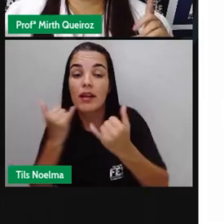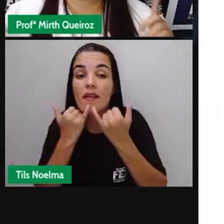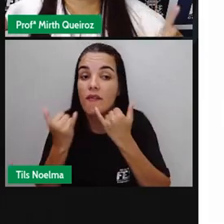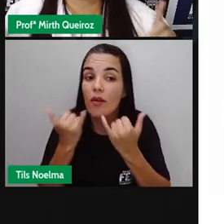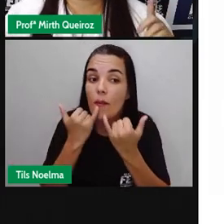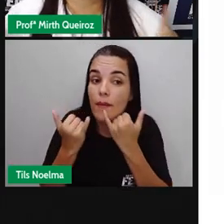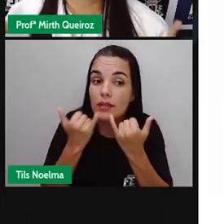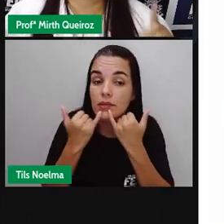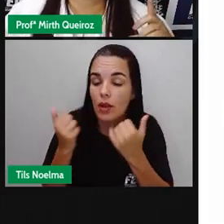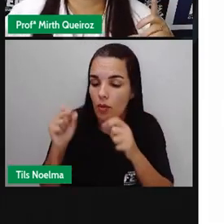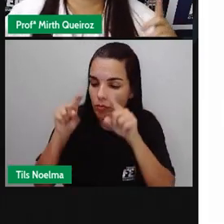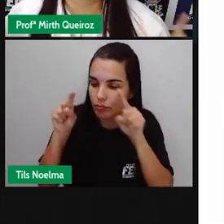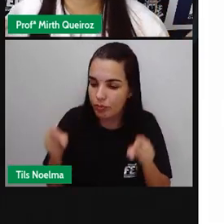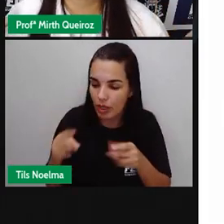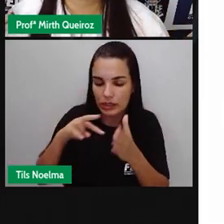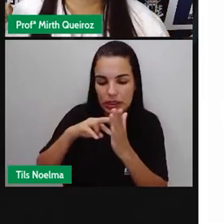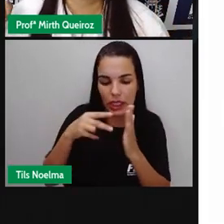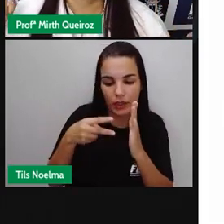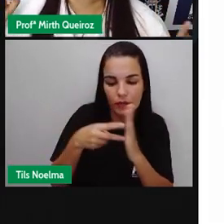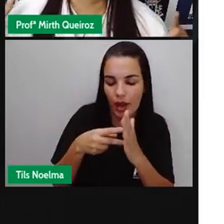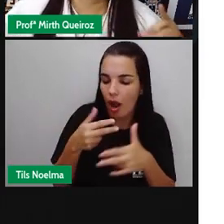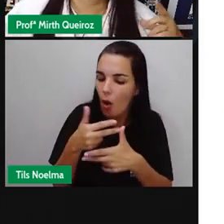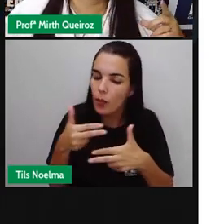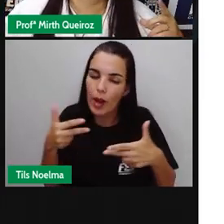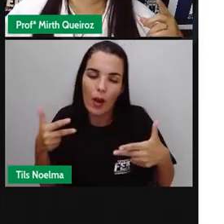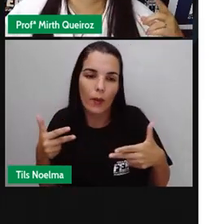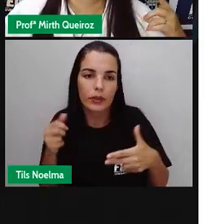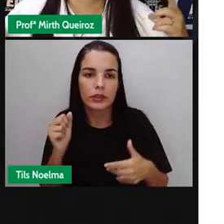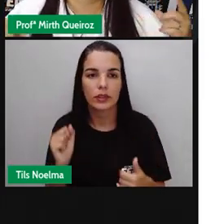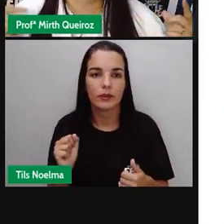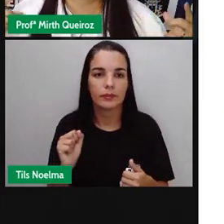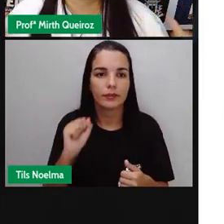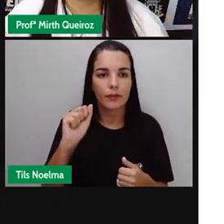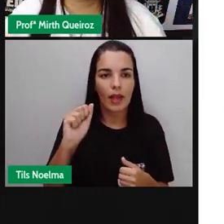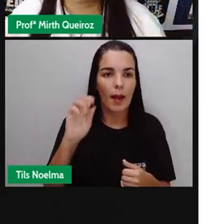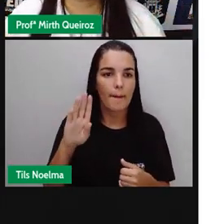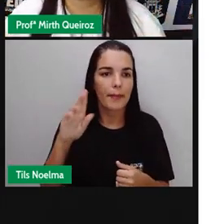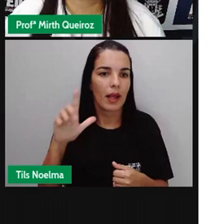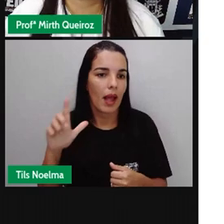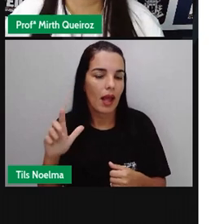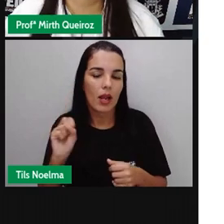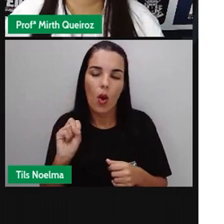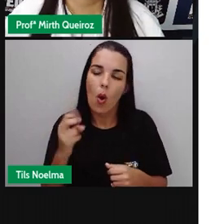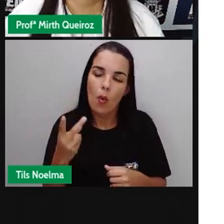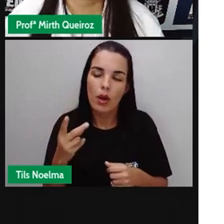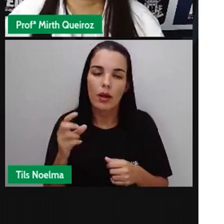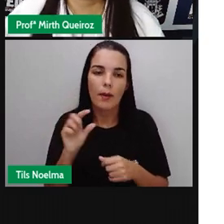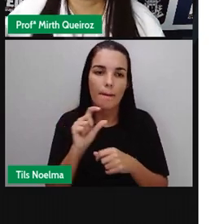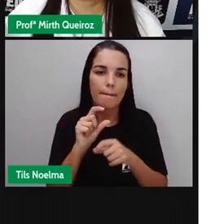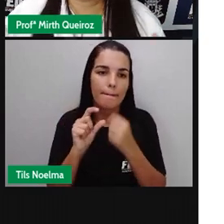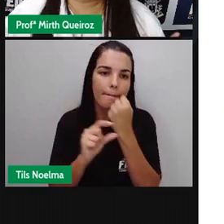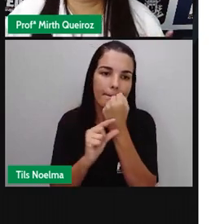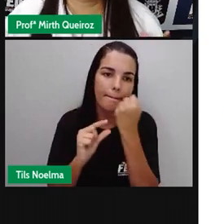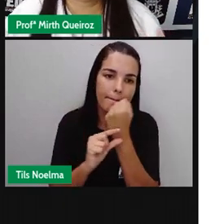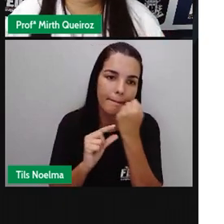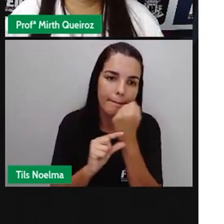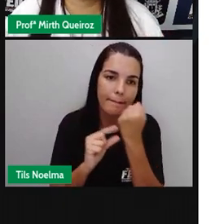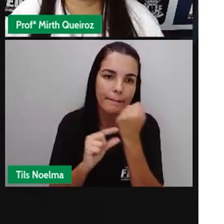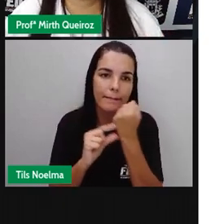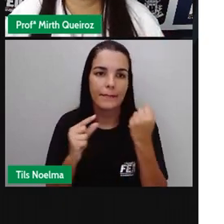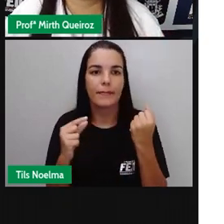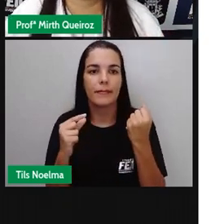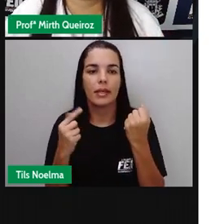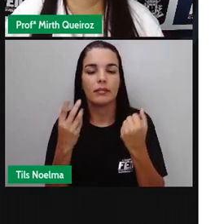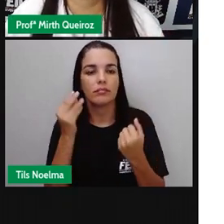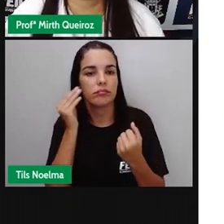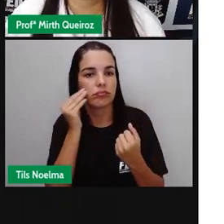Para a gente colocar ali entre parênteses o significado de uma sigla ou o significado de uma palavra, certo? Ou para